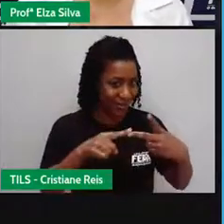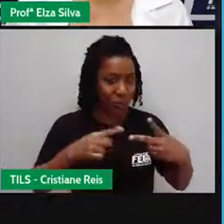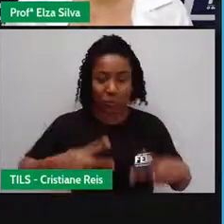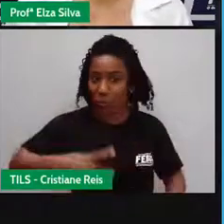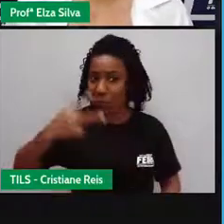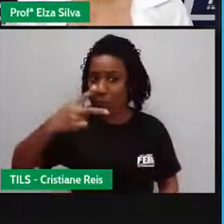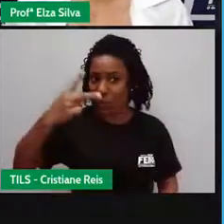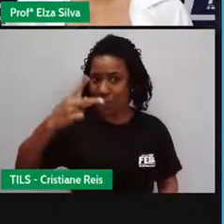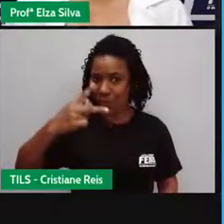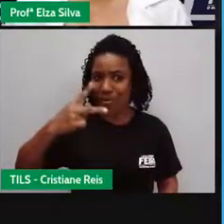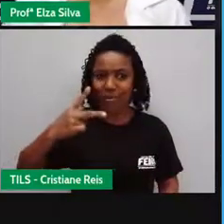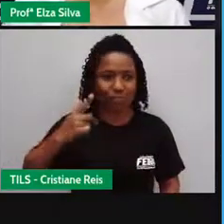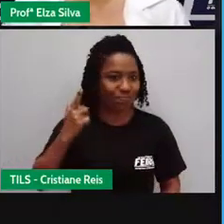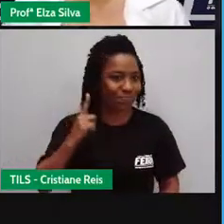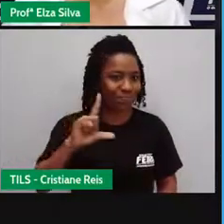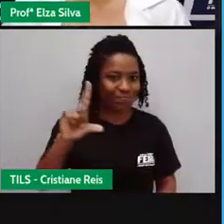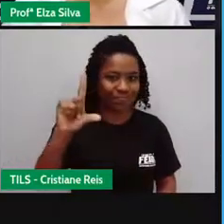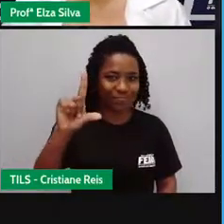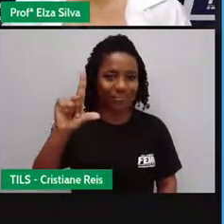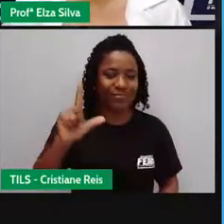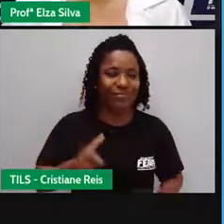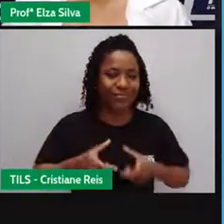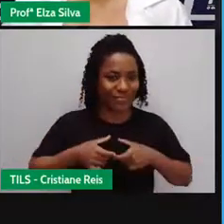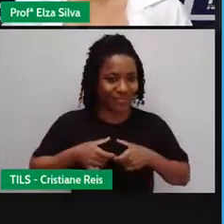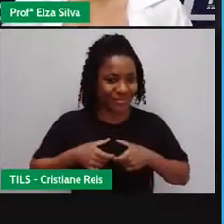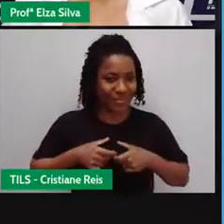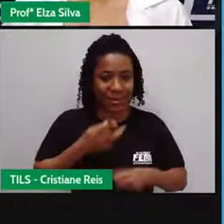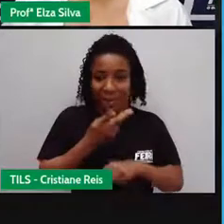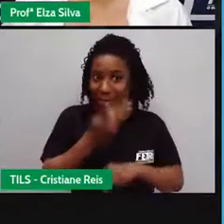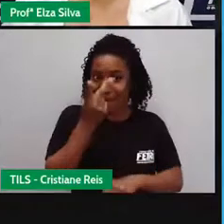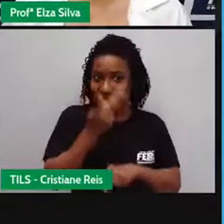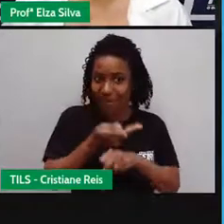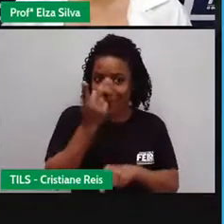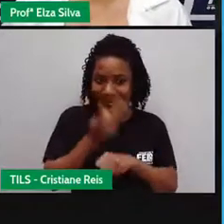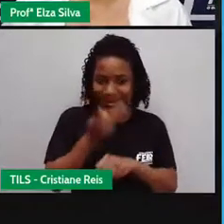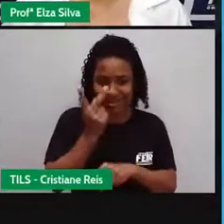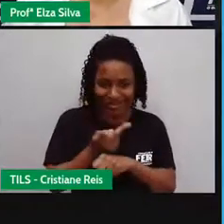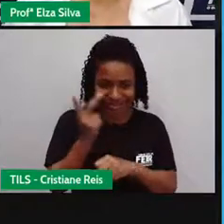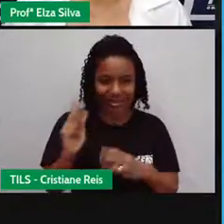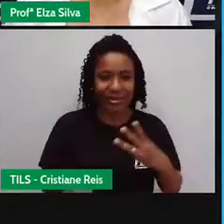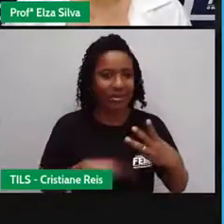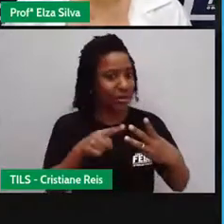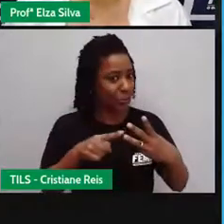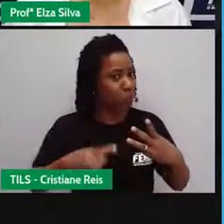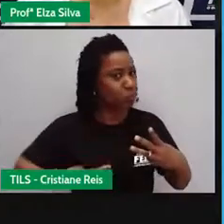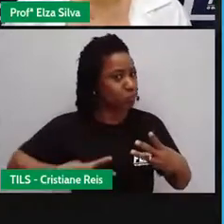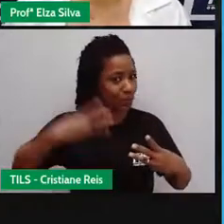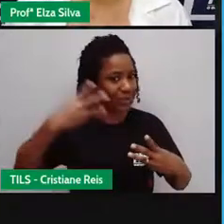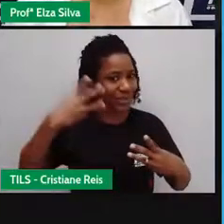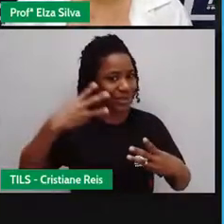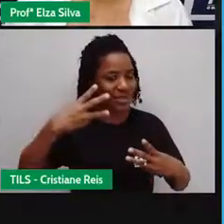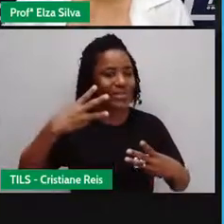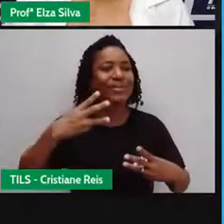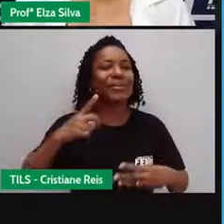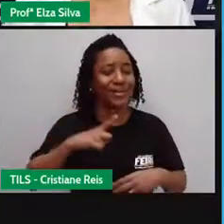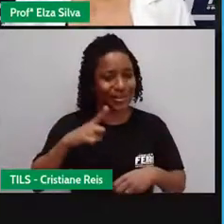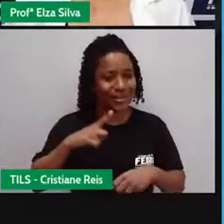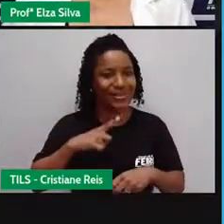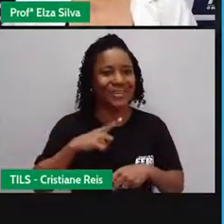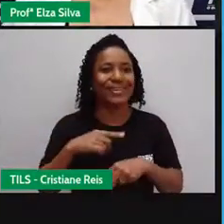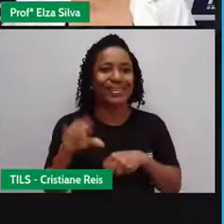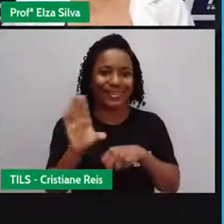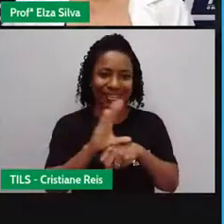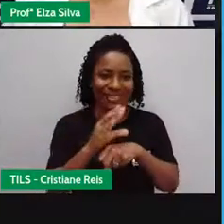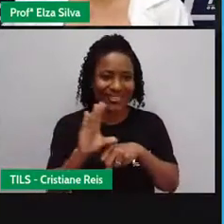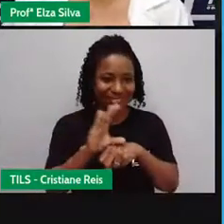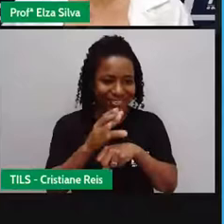prata E para o terceiro lugar, Bronze Medals As medalhas de bronze E